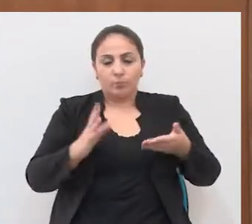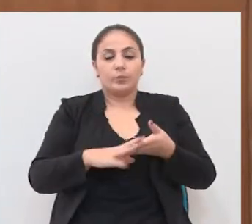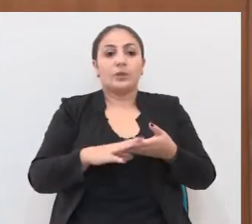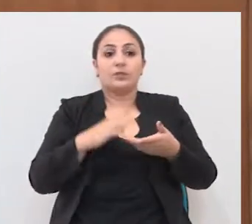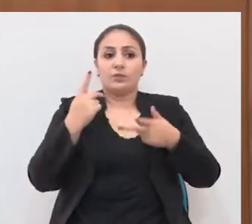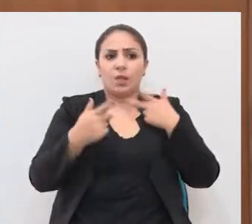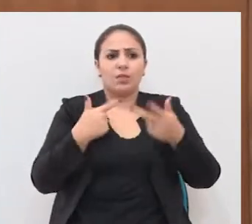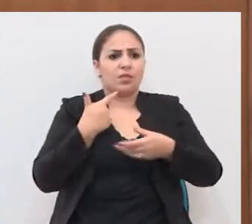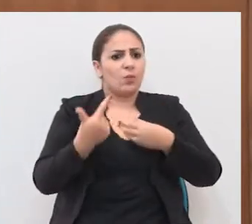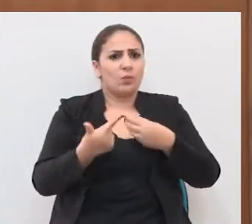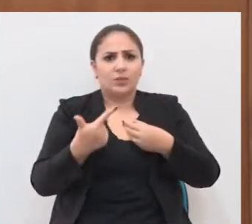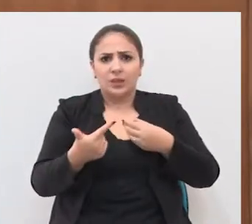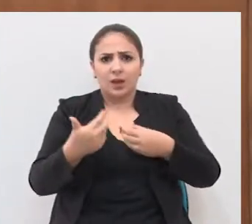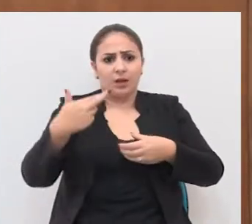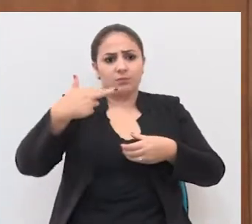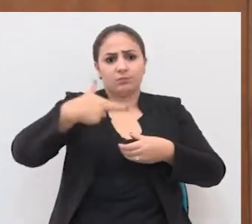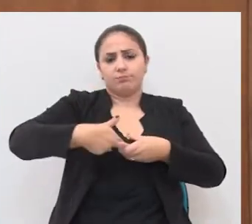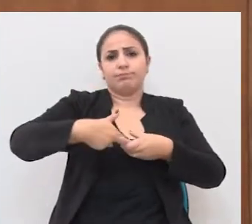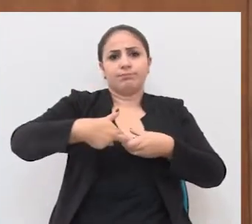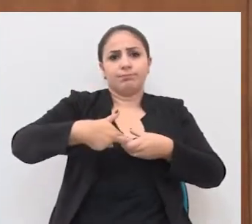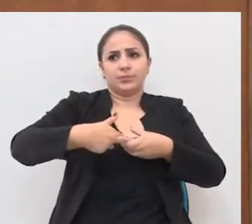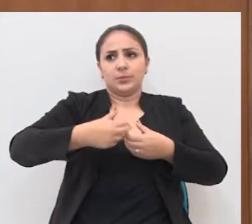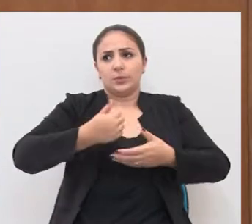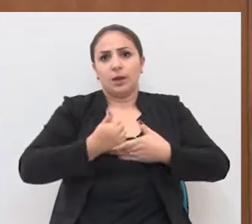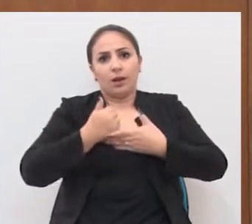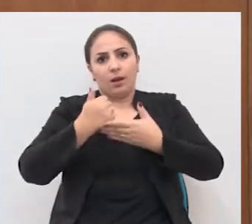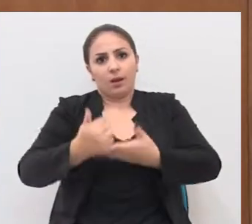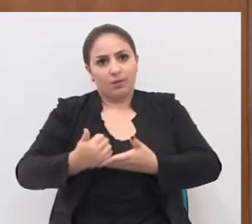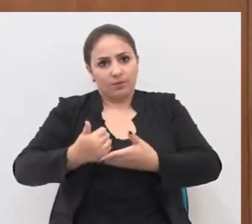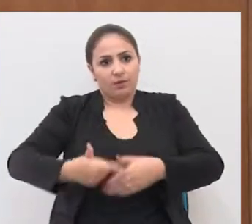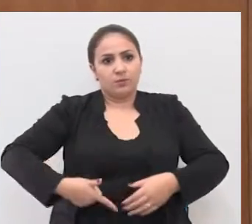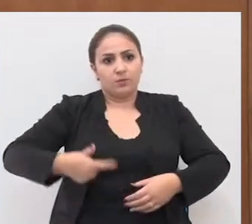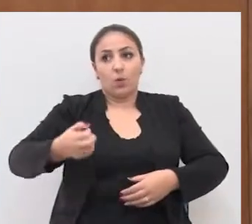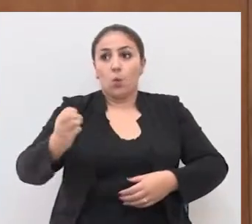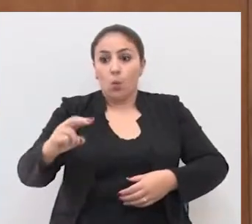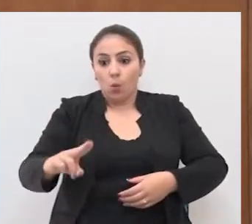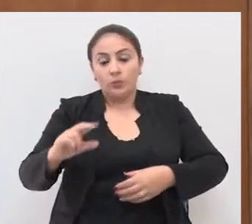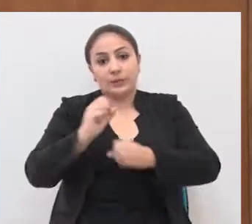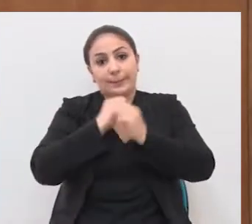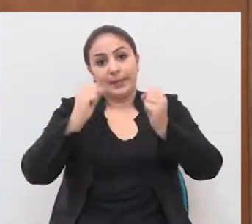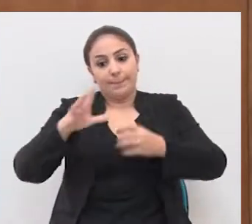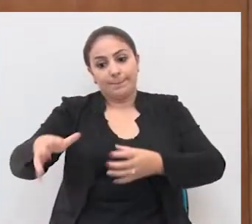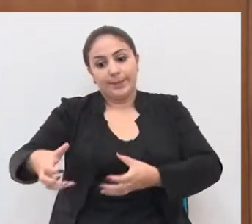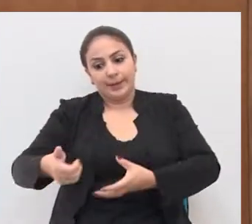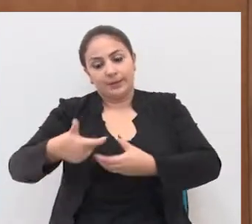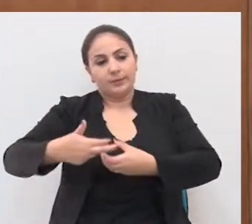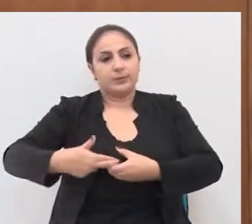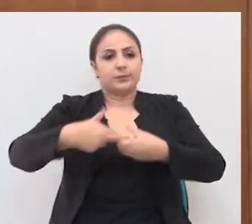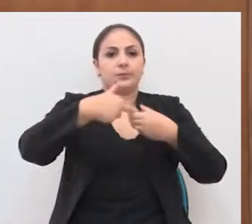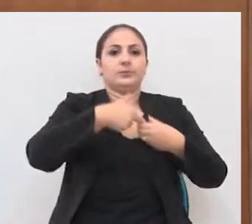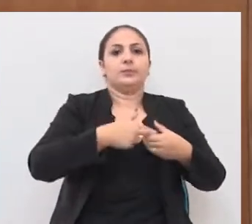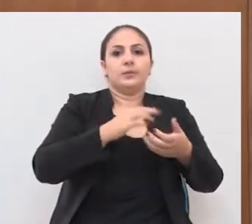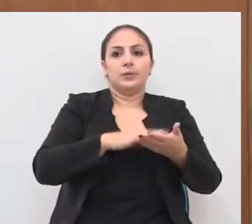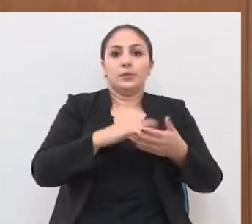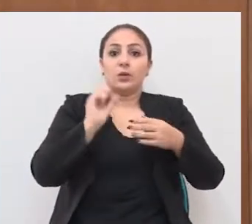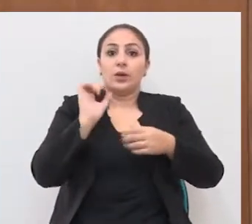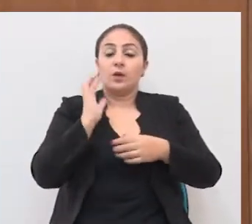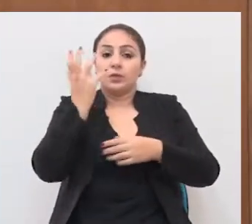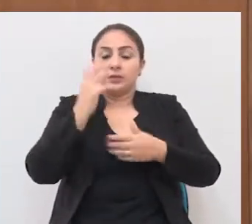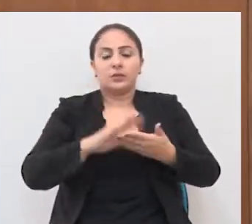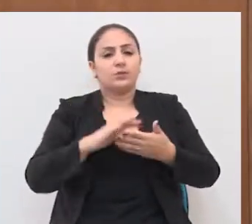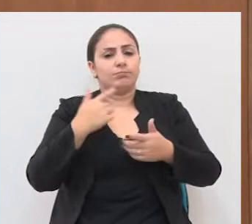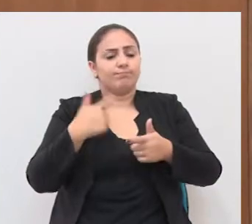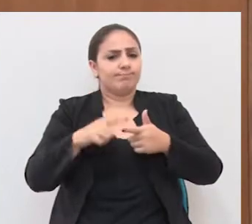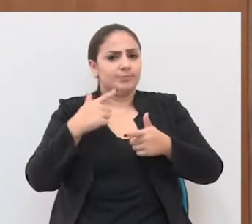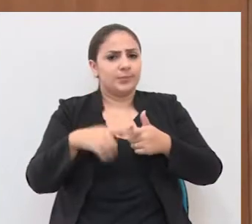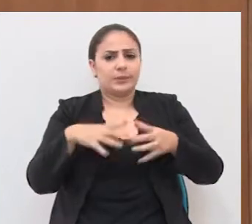na alegação de que não tem nem combustível para botar no carro do seu preposto para levar as armas ou recolher as armas de manhã. E isso acarretou então um